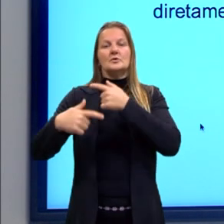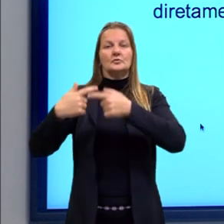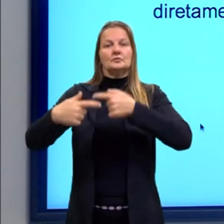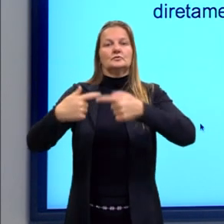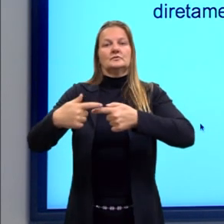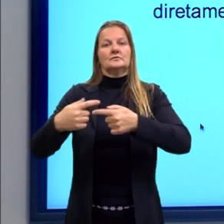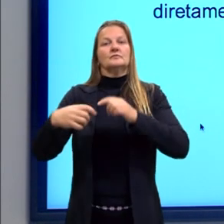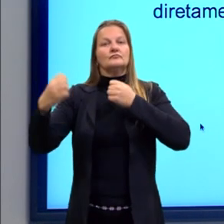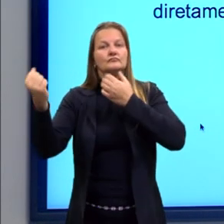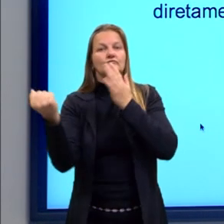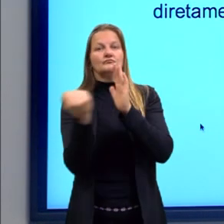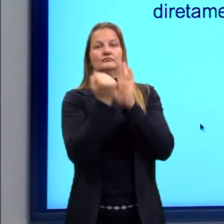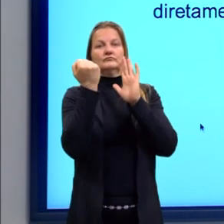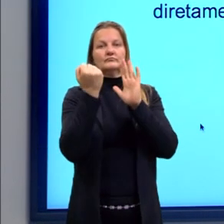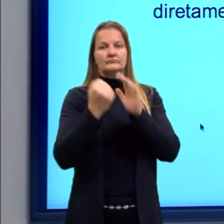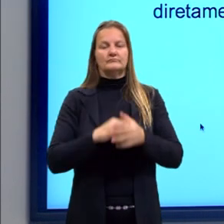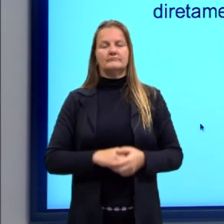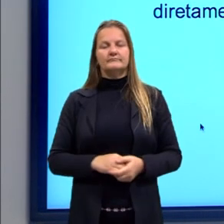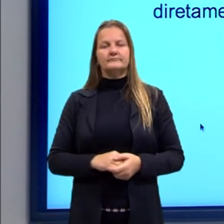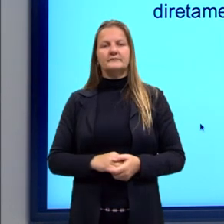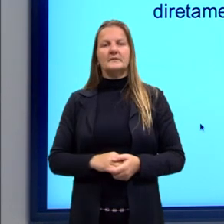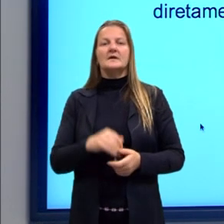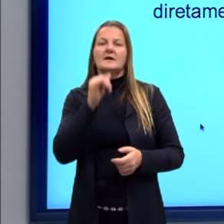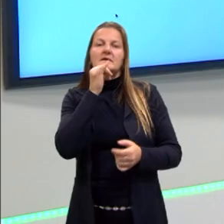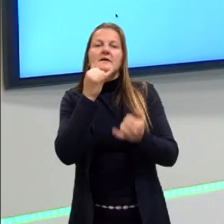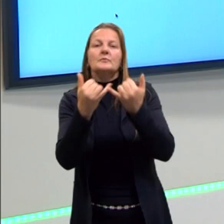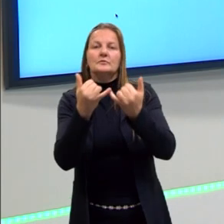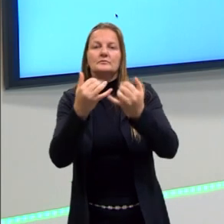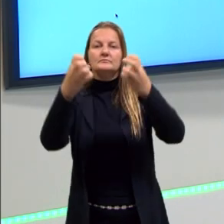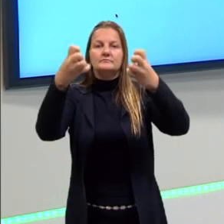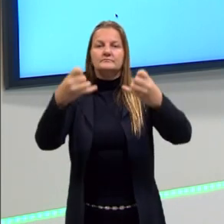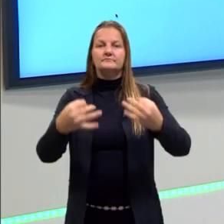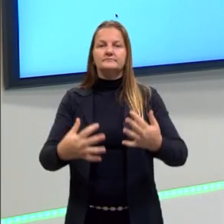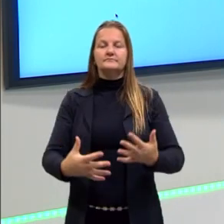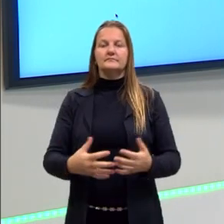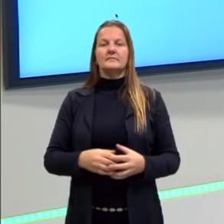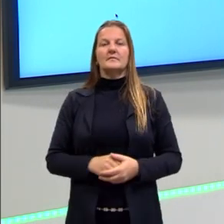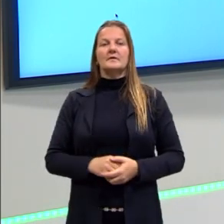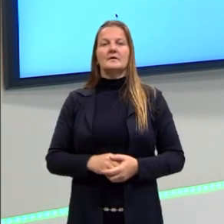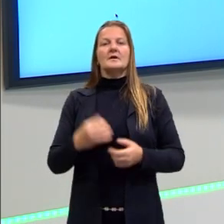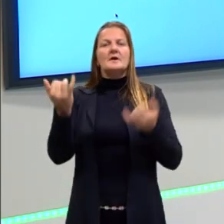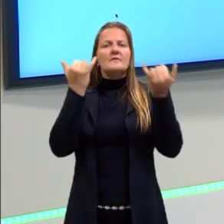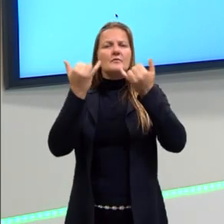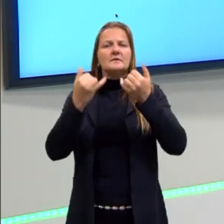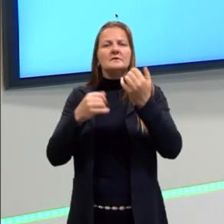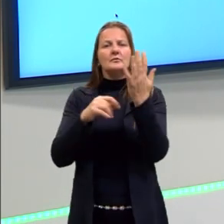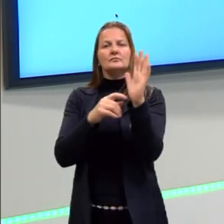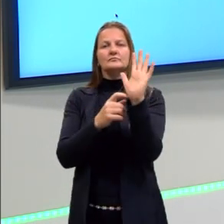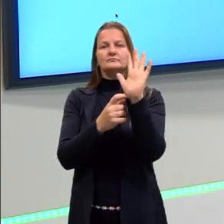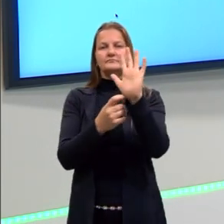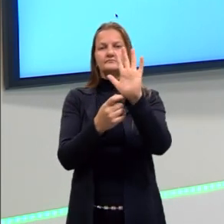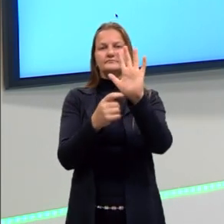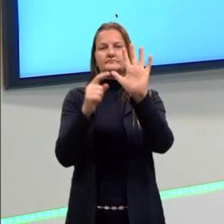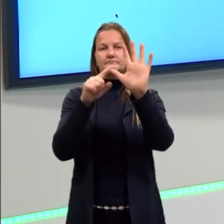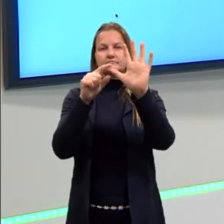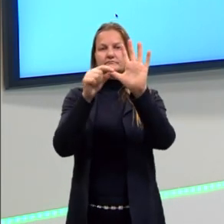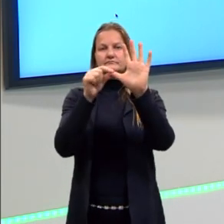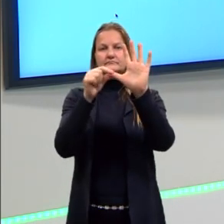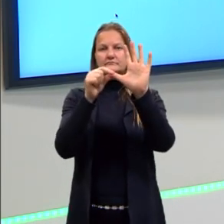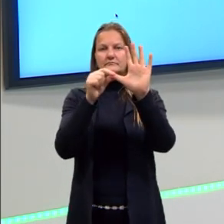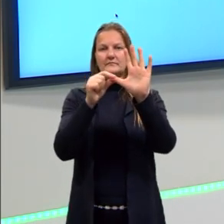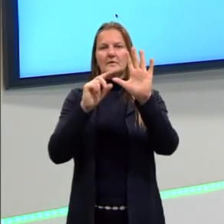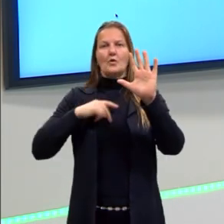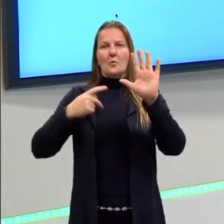hereditariedade. Então, né, por exemplo, a informação gênica do dedo opositor, o polegar dos seres